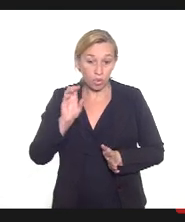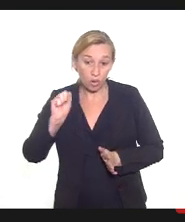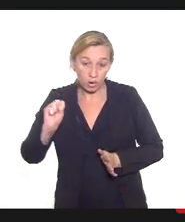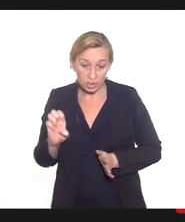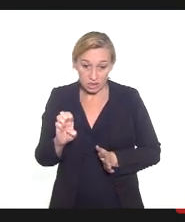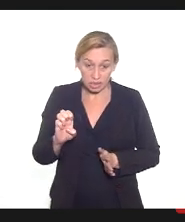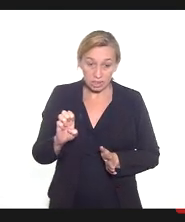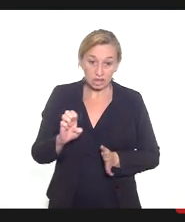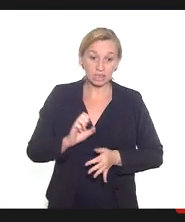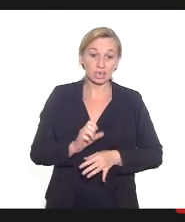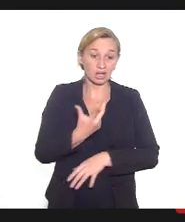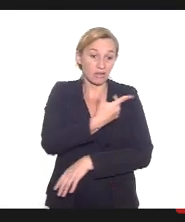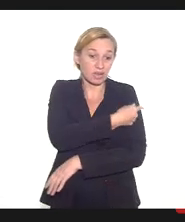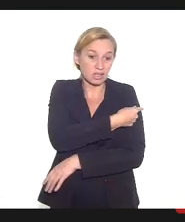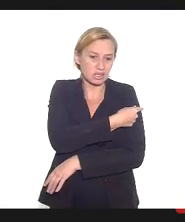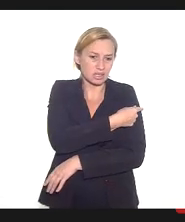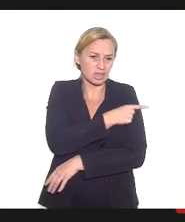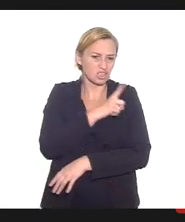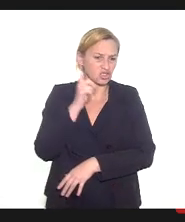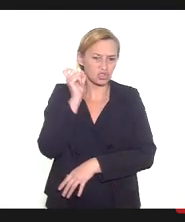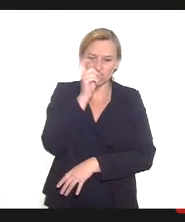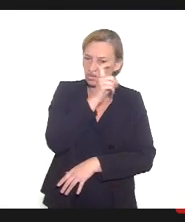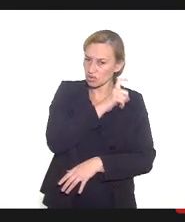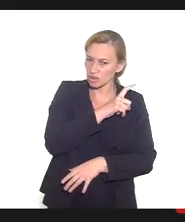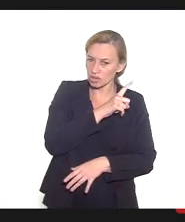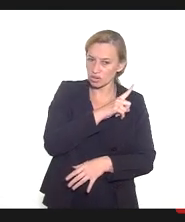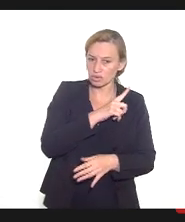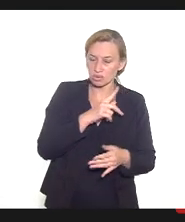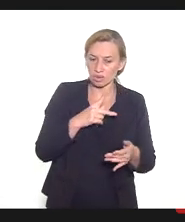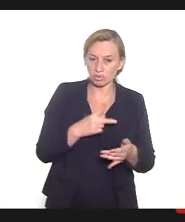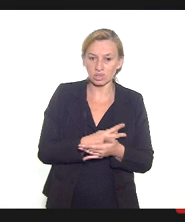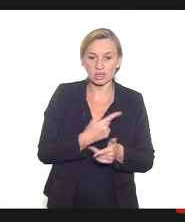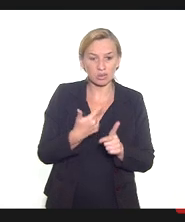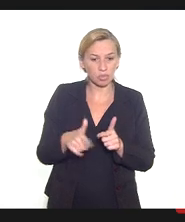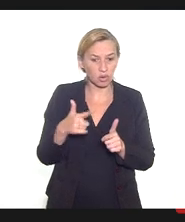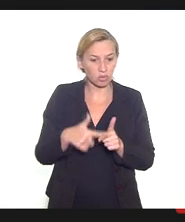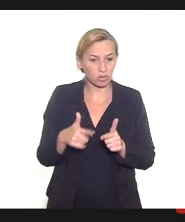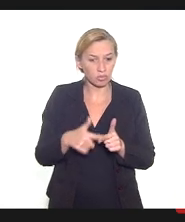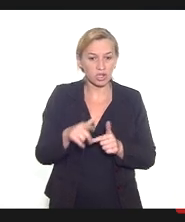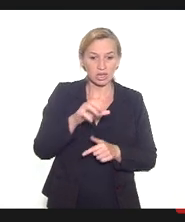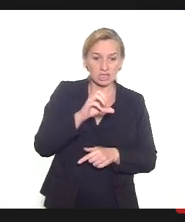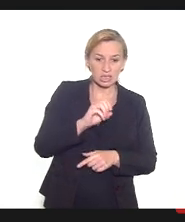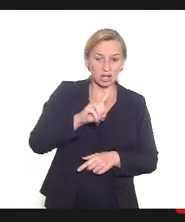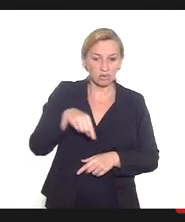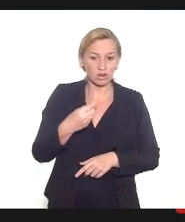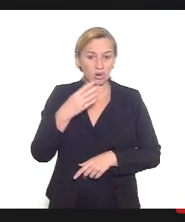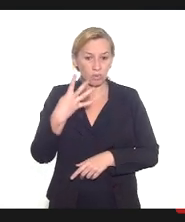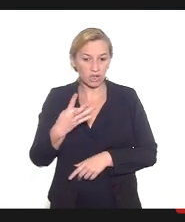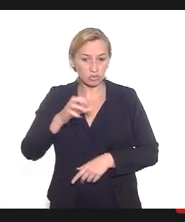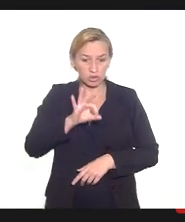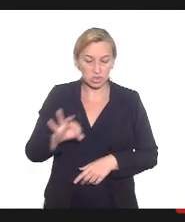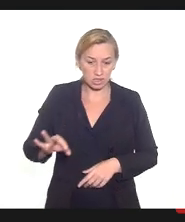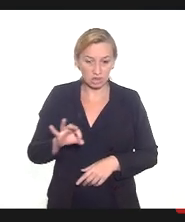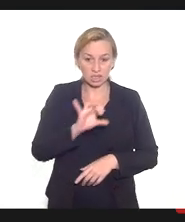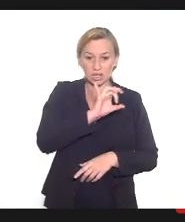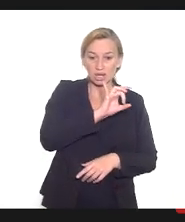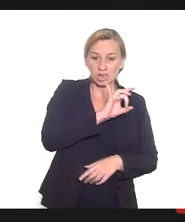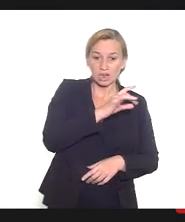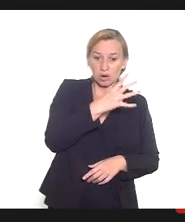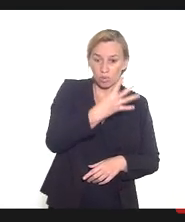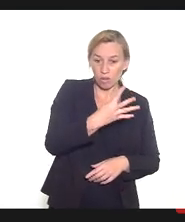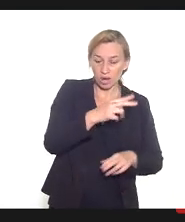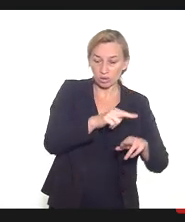induzida pela vacina, ela é raríssima, 0,004%, quatro casos a cada um milhão de